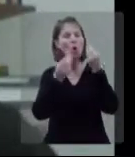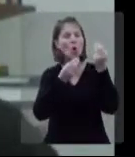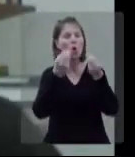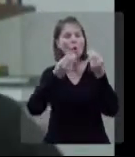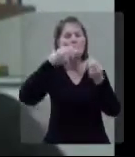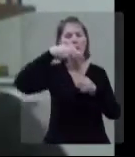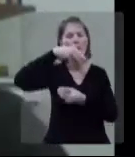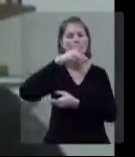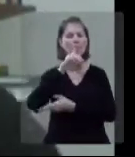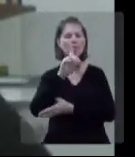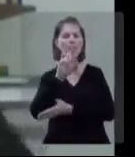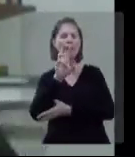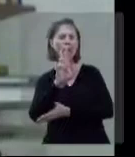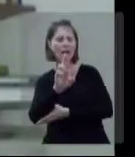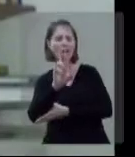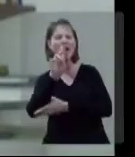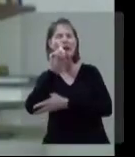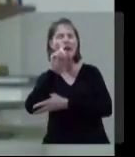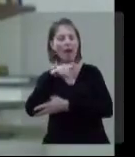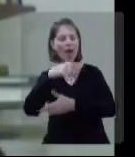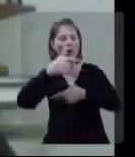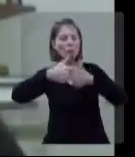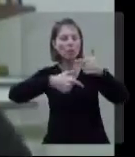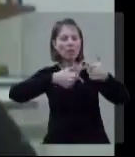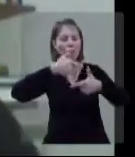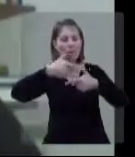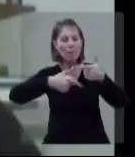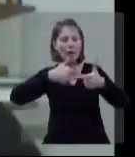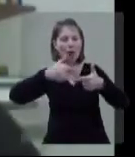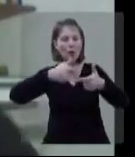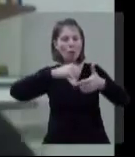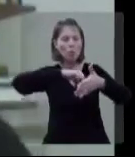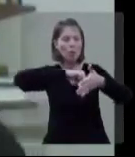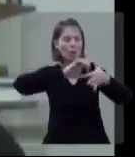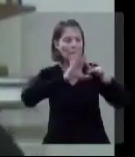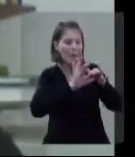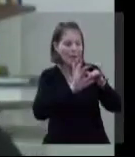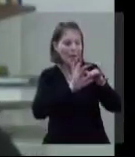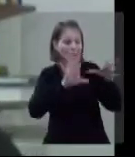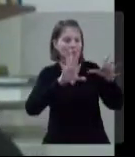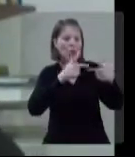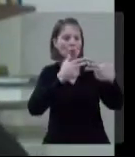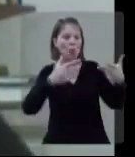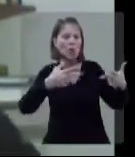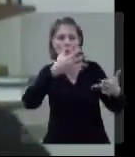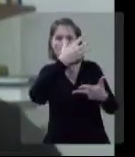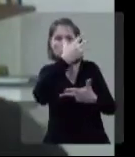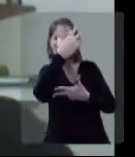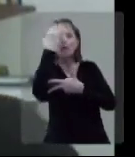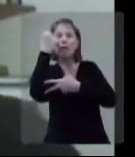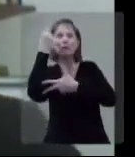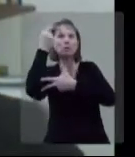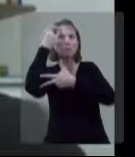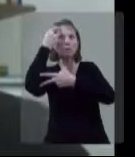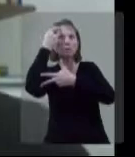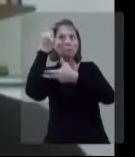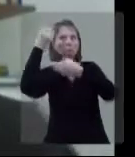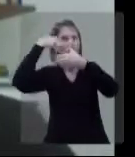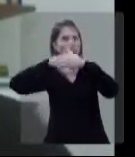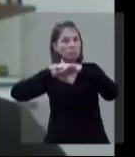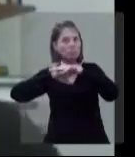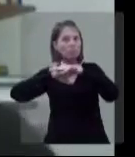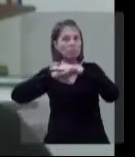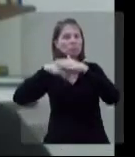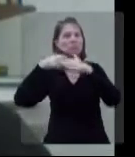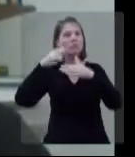nós começarmos a falar do MDR, nós vamos ver bem isso, né? Como é que a gente faz esse trabalho para desbloquear